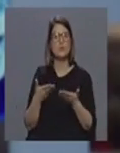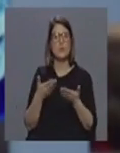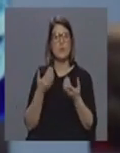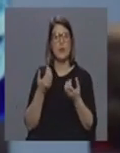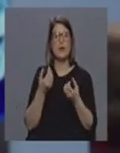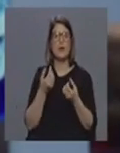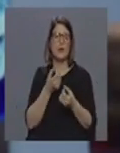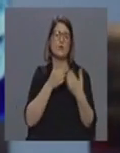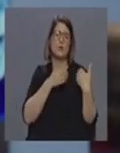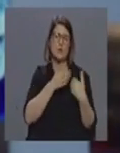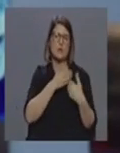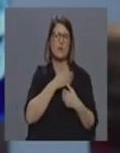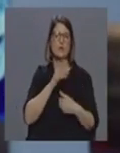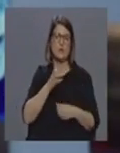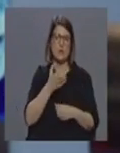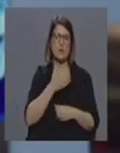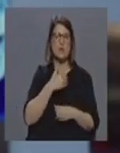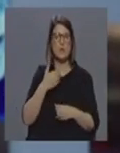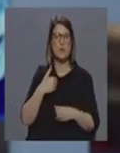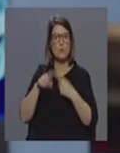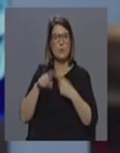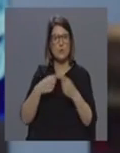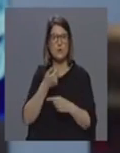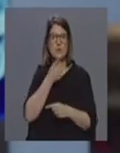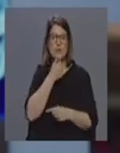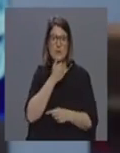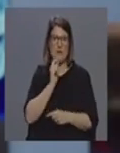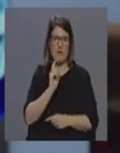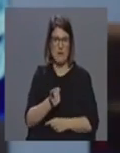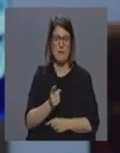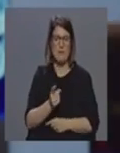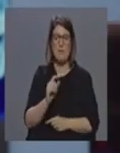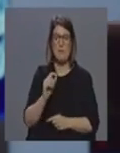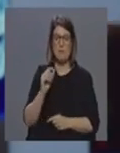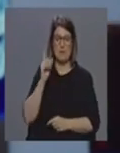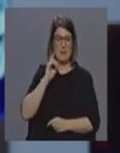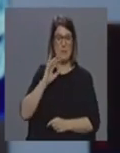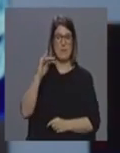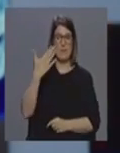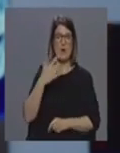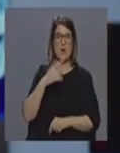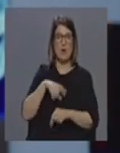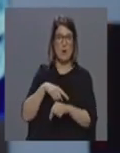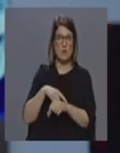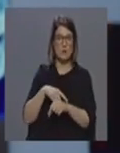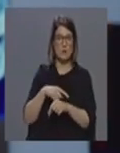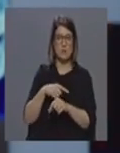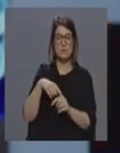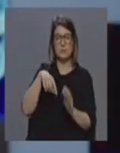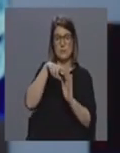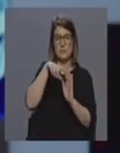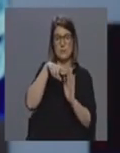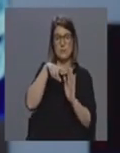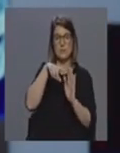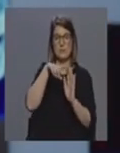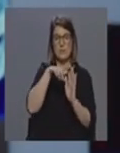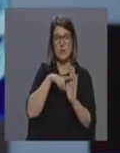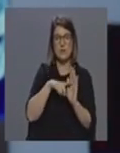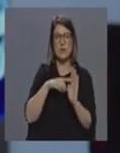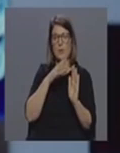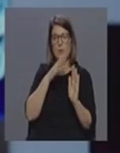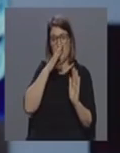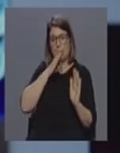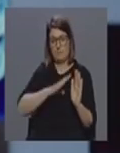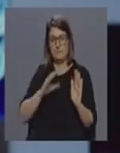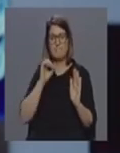também a decidir mas foi um momento o primeiro dia as primeiras horas digamos assim depois também da implementação e da operação dessa